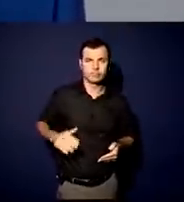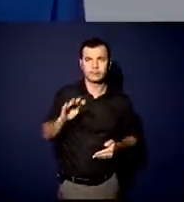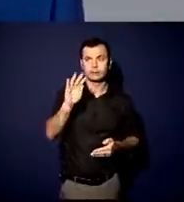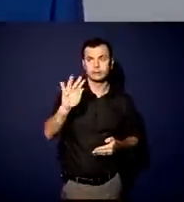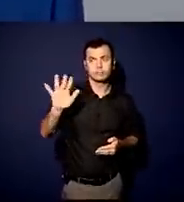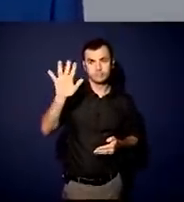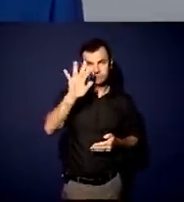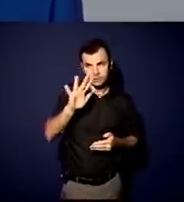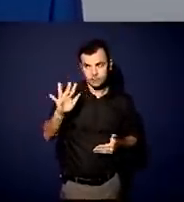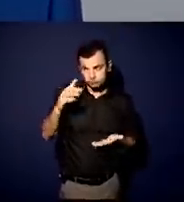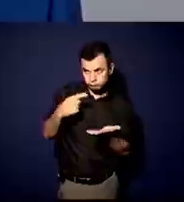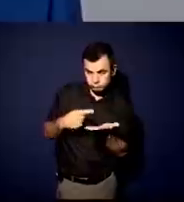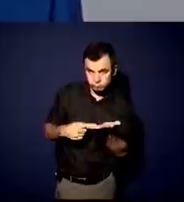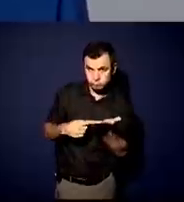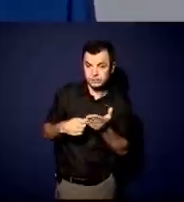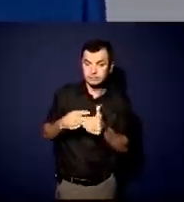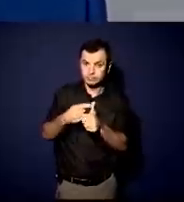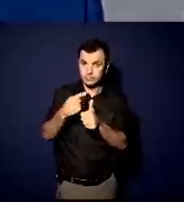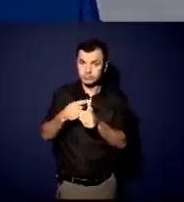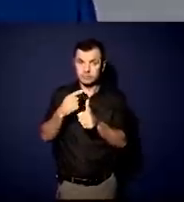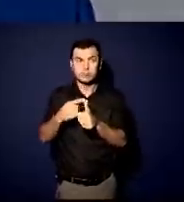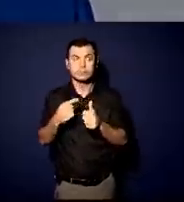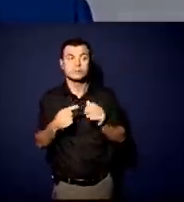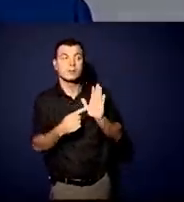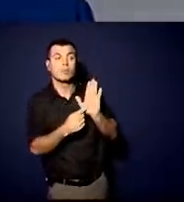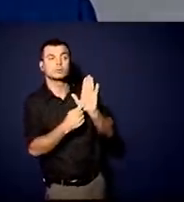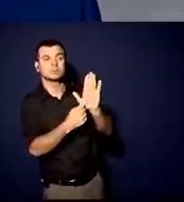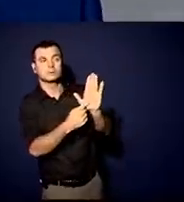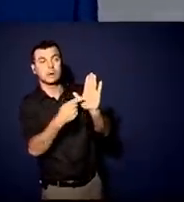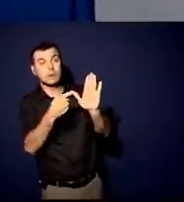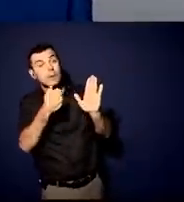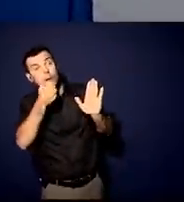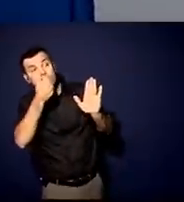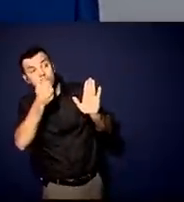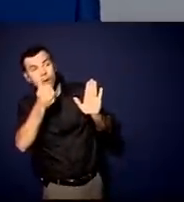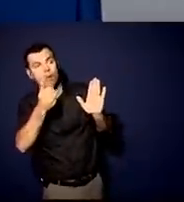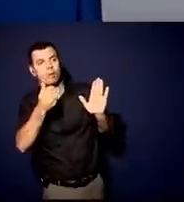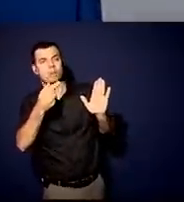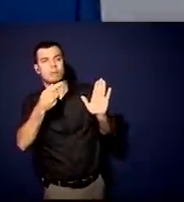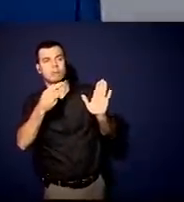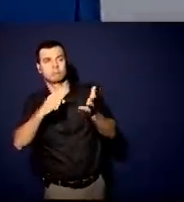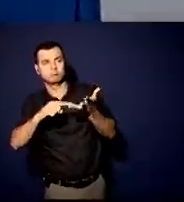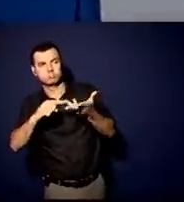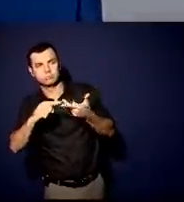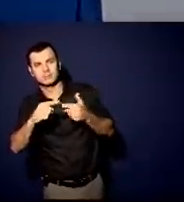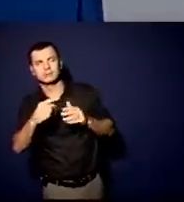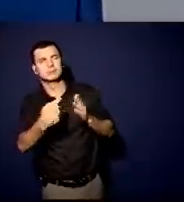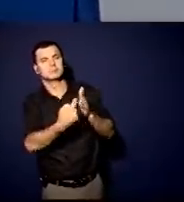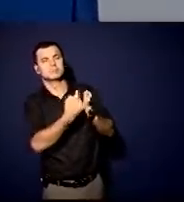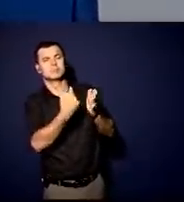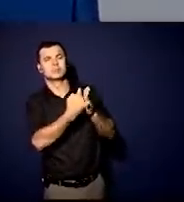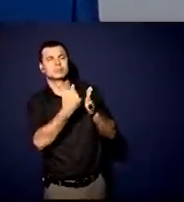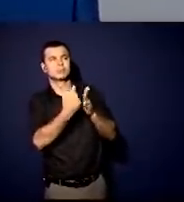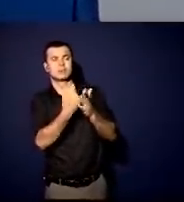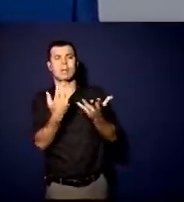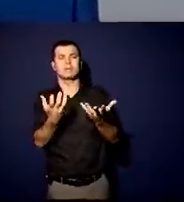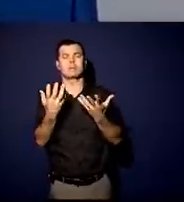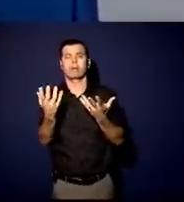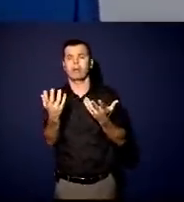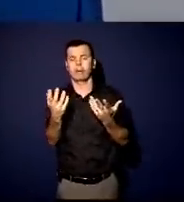tentando mostrar para governo federal as vantagens. Do que a gente está falando? Às vezes o pessoal lá me questiona o seguinte você está querendo fazer